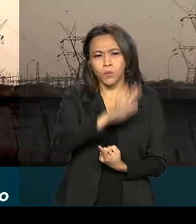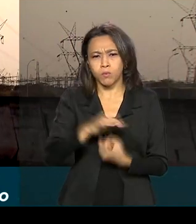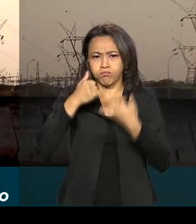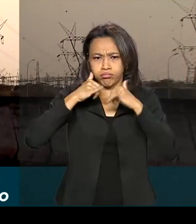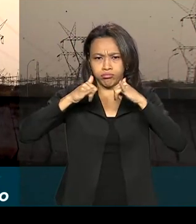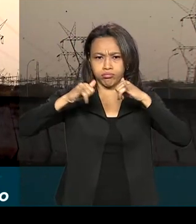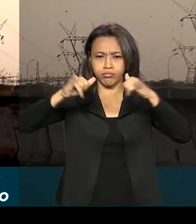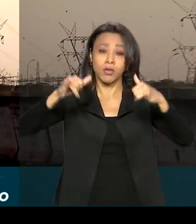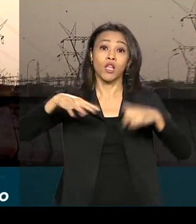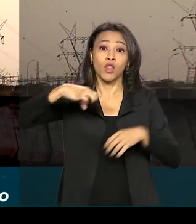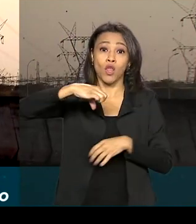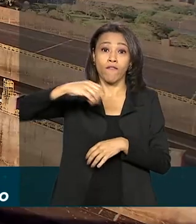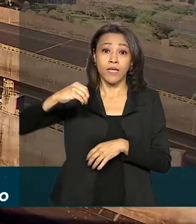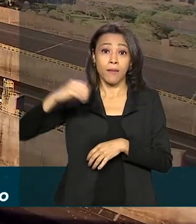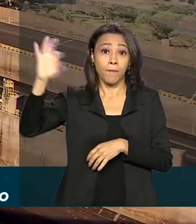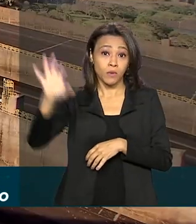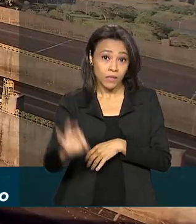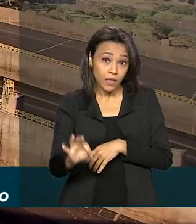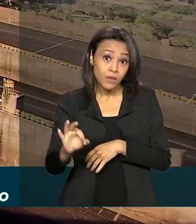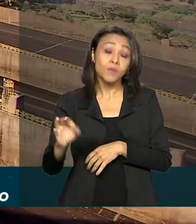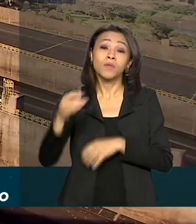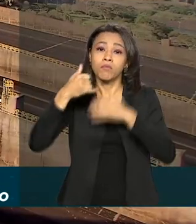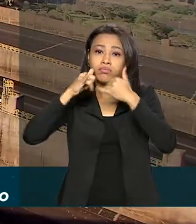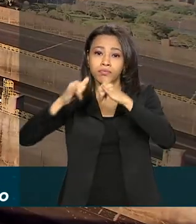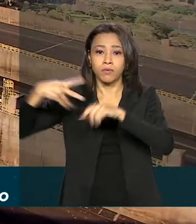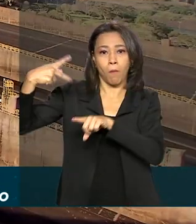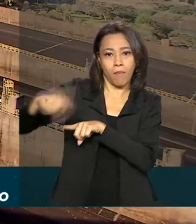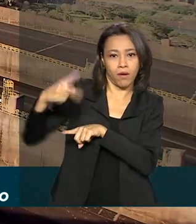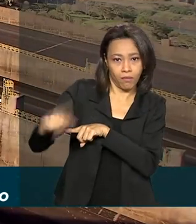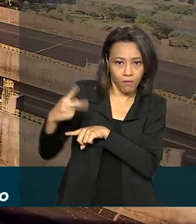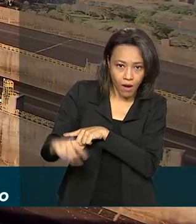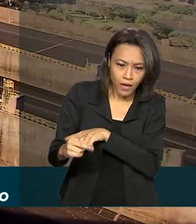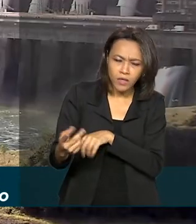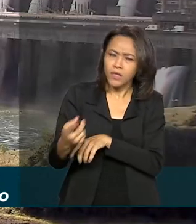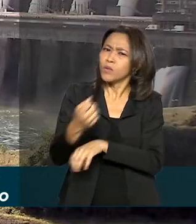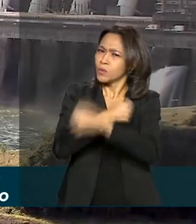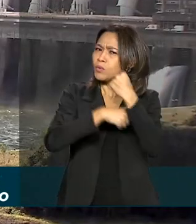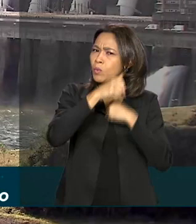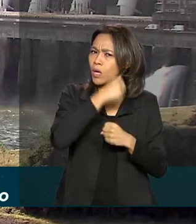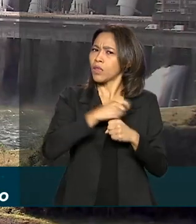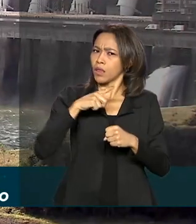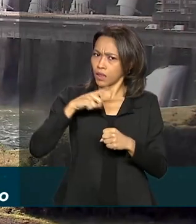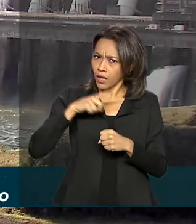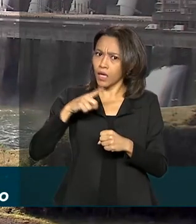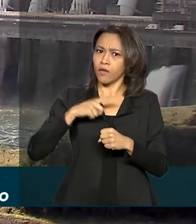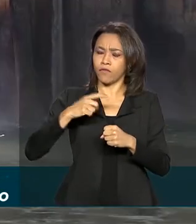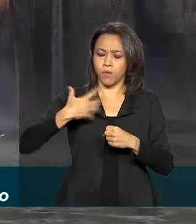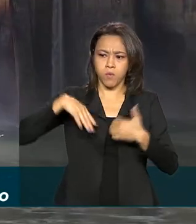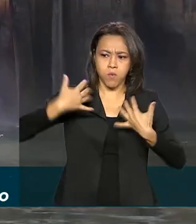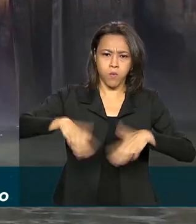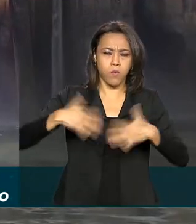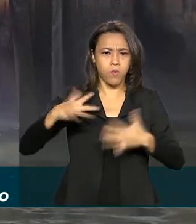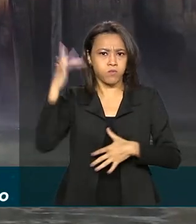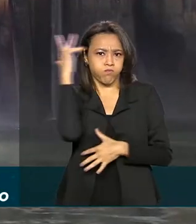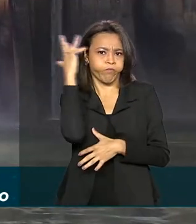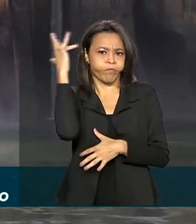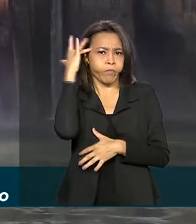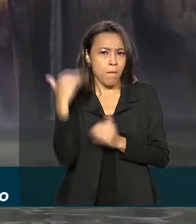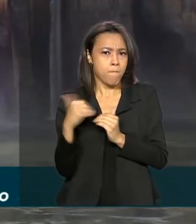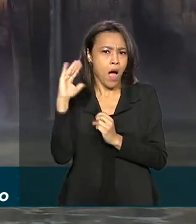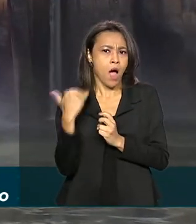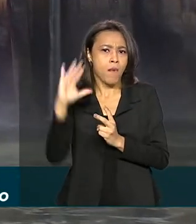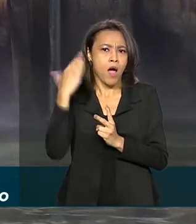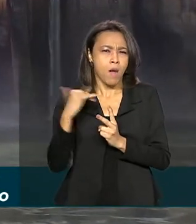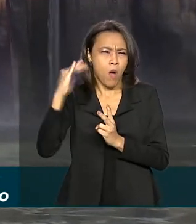de toda a energia do Paraguai. No último ano, registrou a melhor produtividade da história, produzindo mais